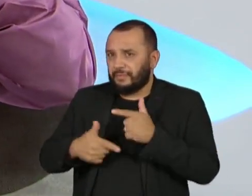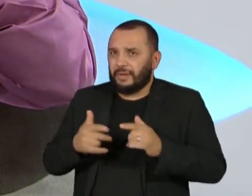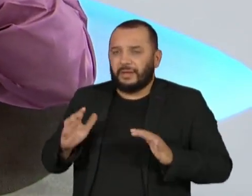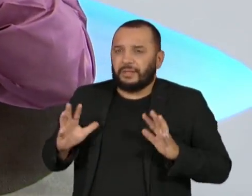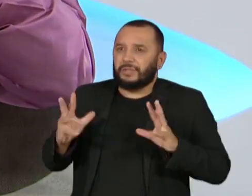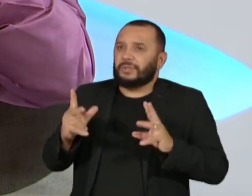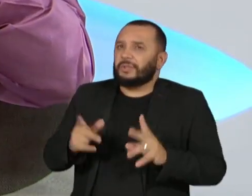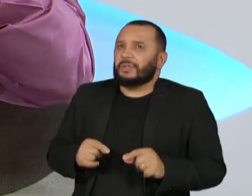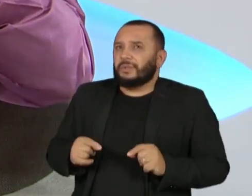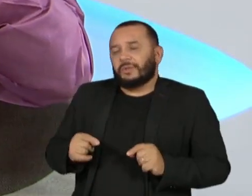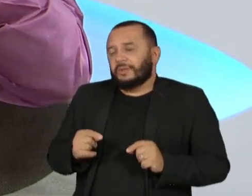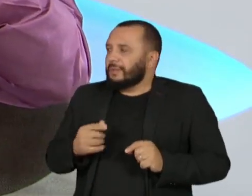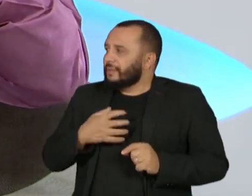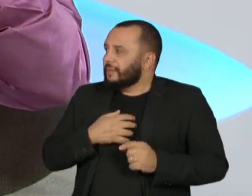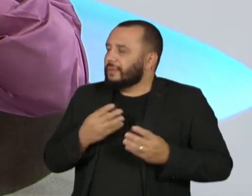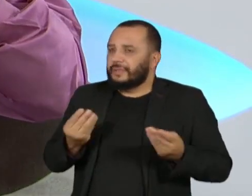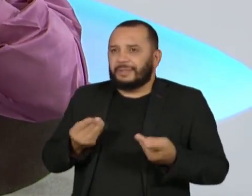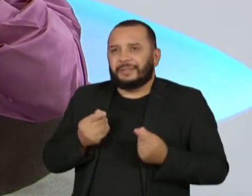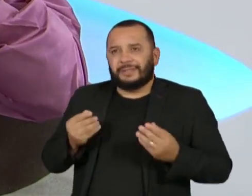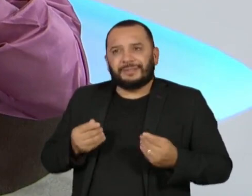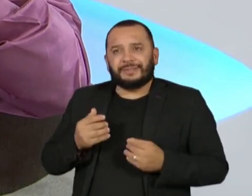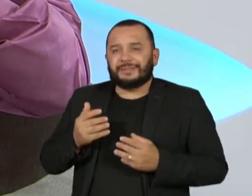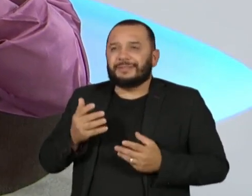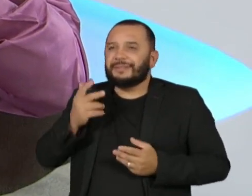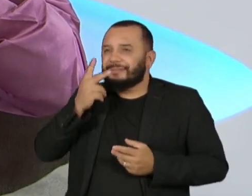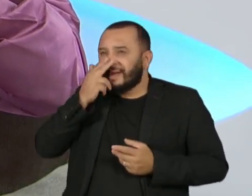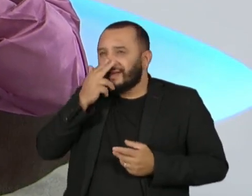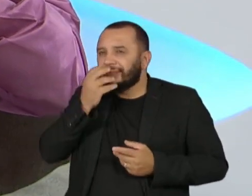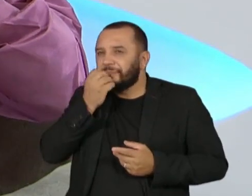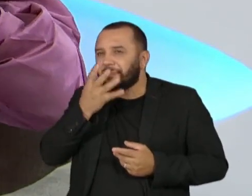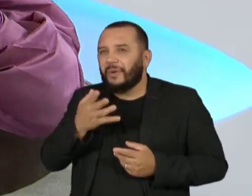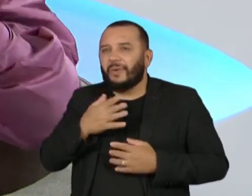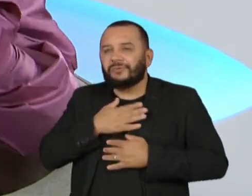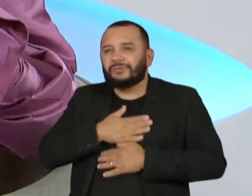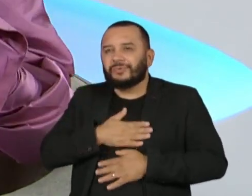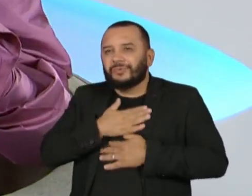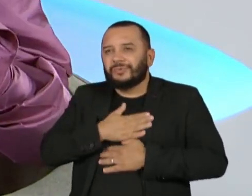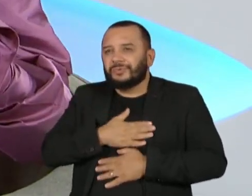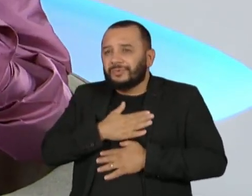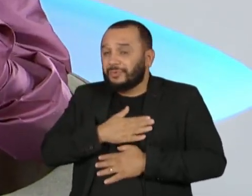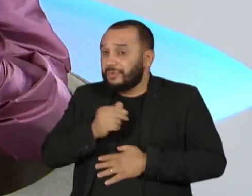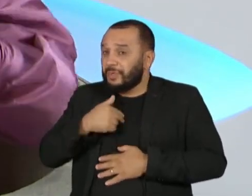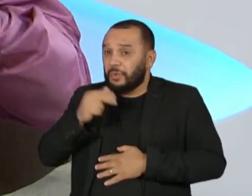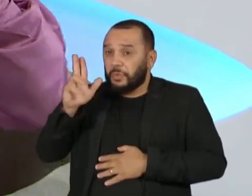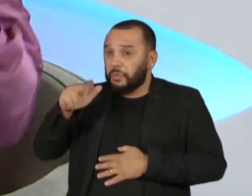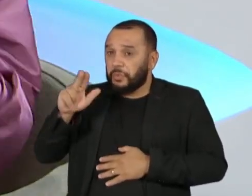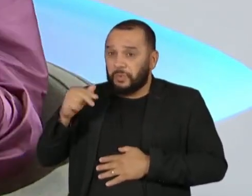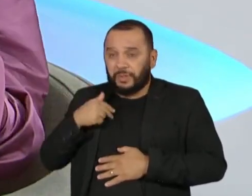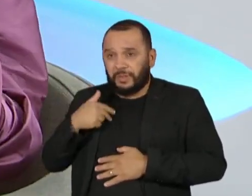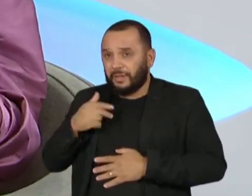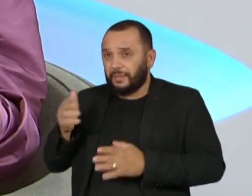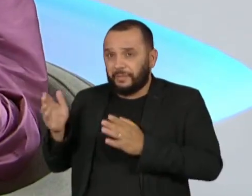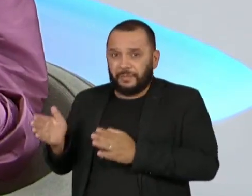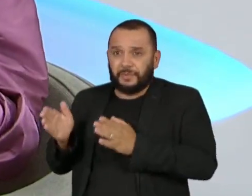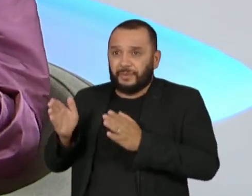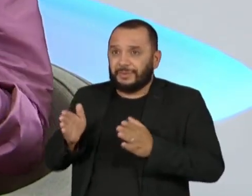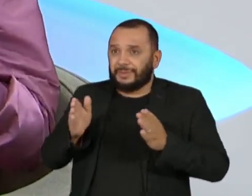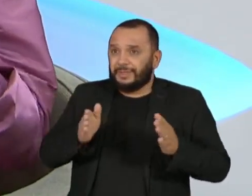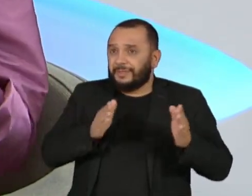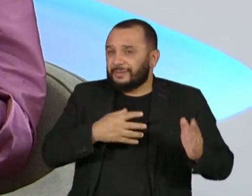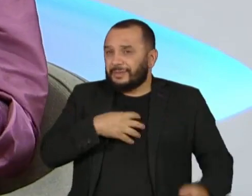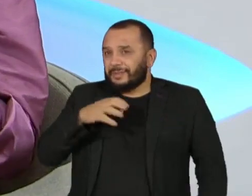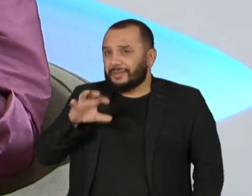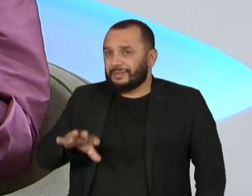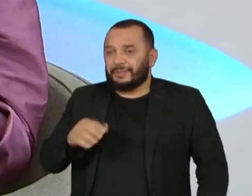gostoso. assim, acho que eu nunca vivi um processo, desde que minha carreira solo começou,